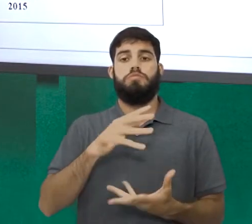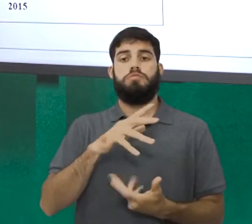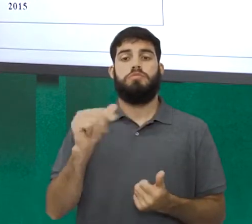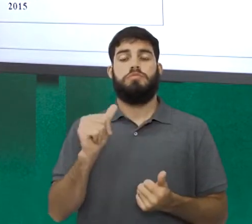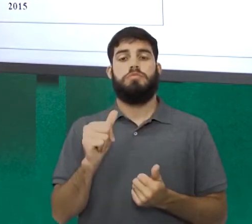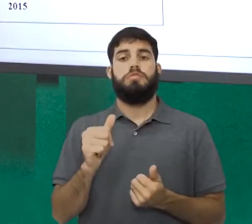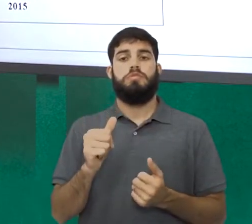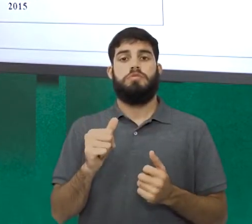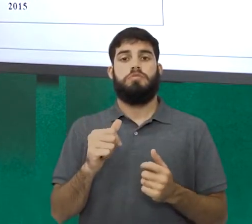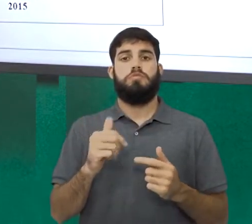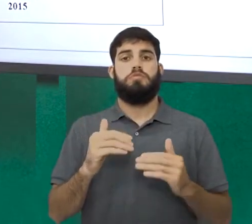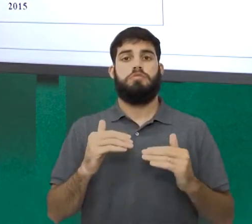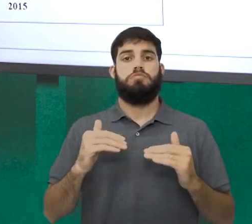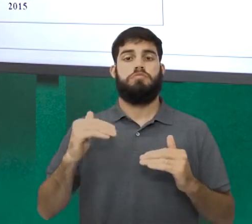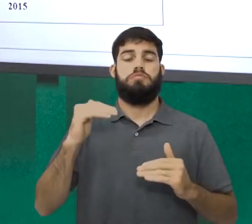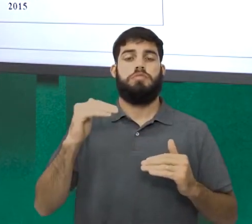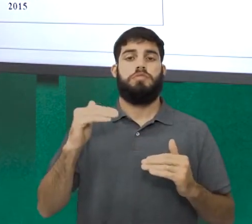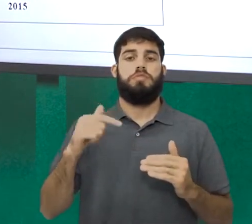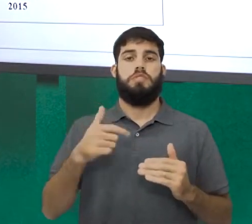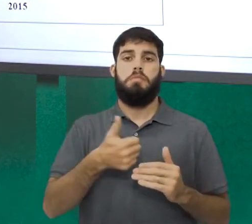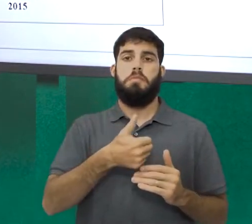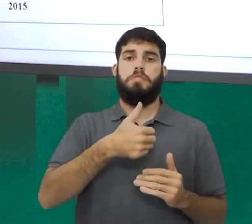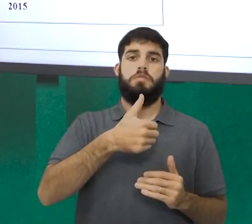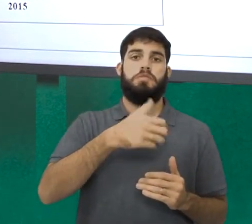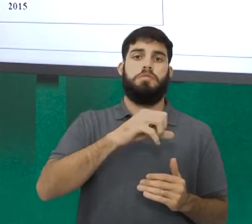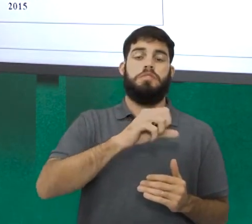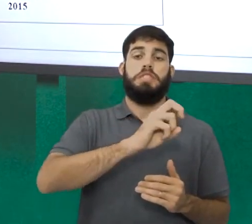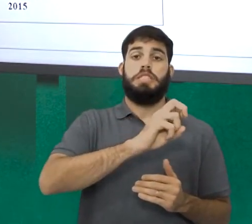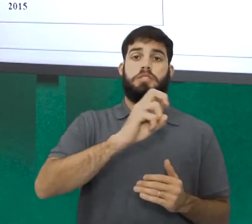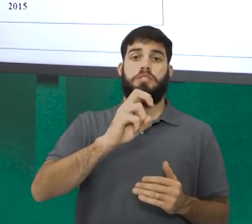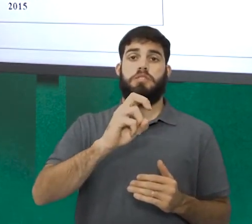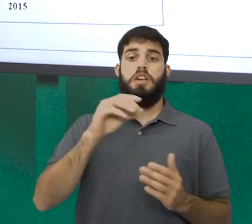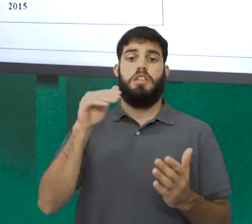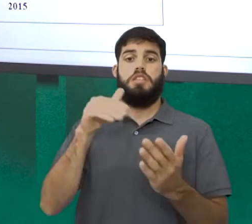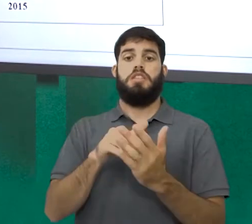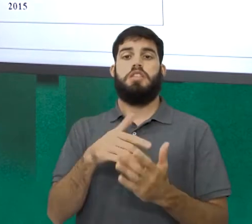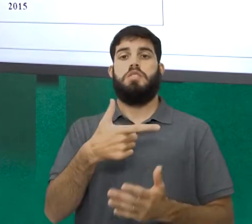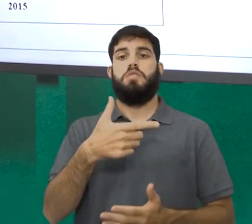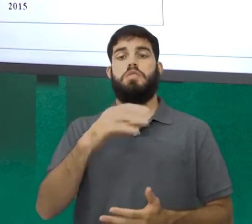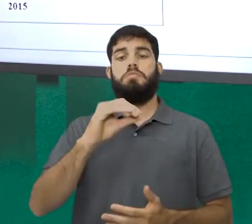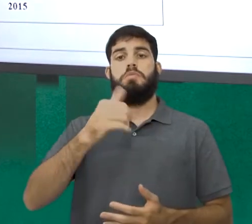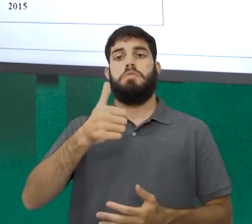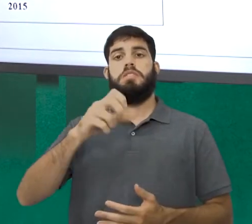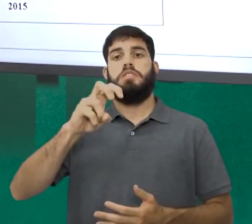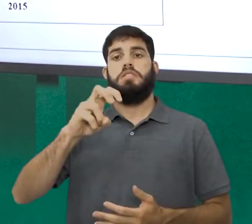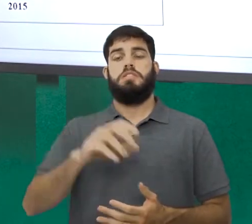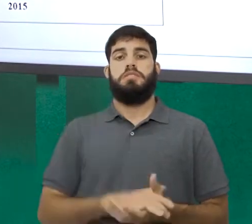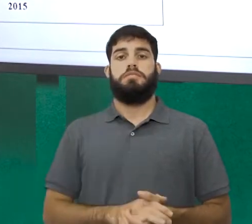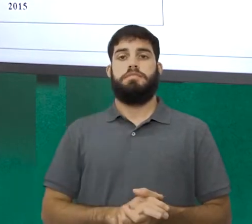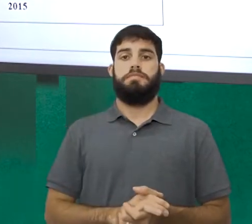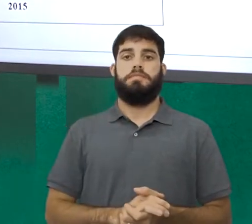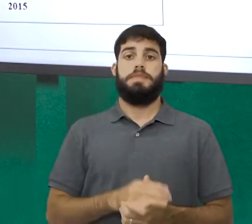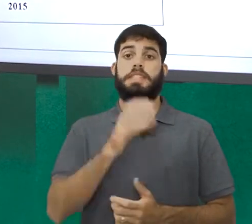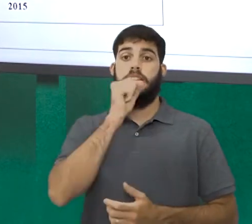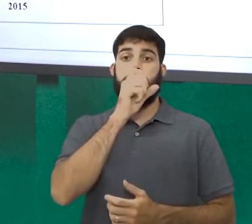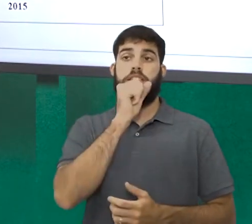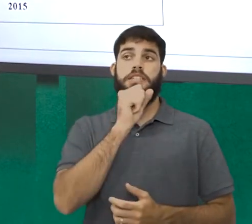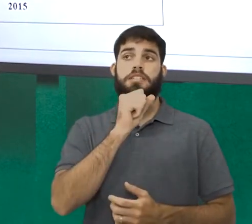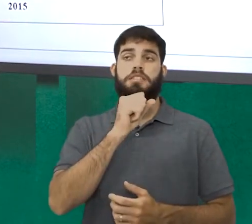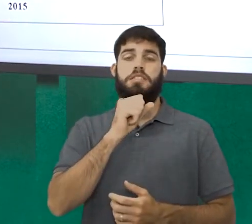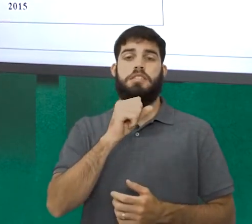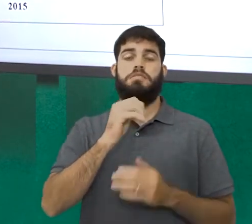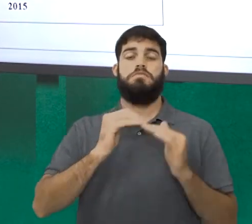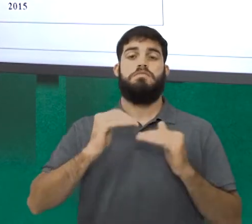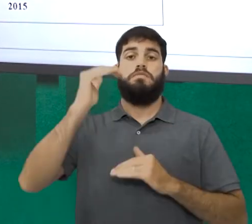evoluiu de 1955 até 2015. Em laranja, a barra vertical